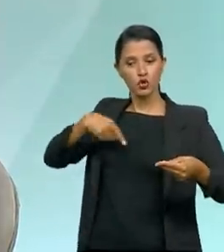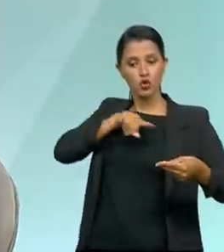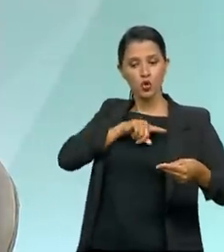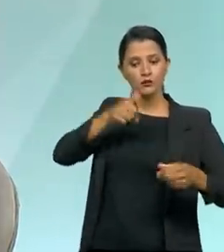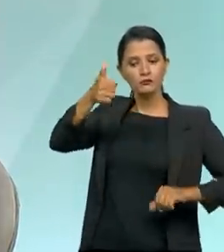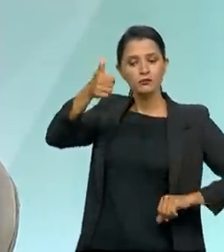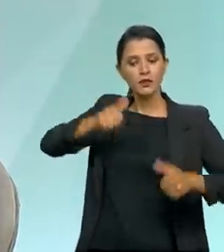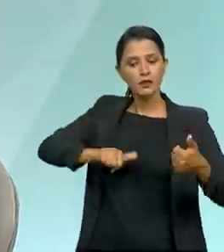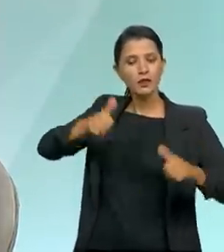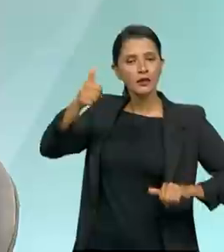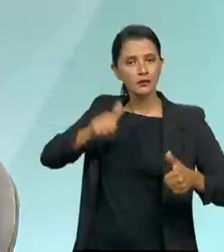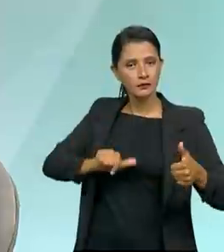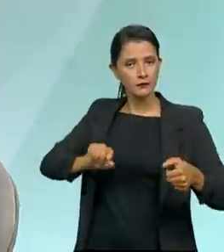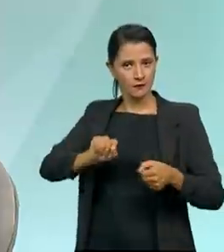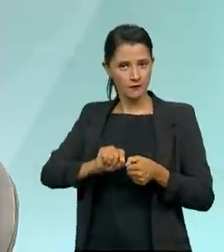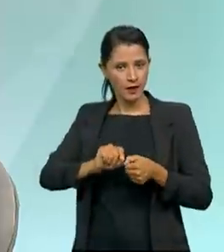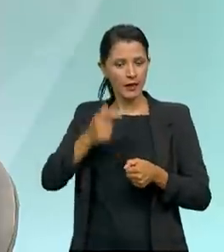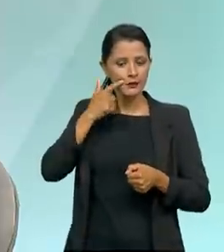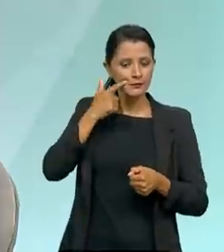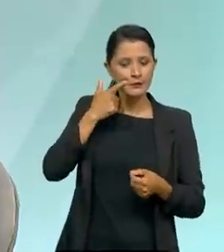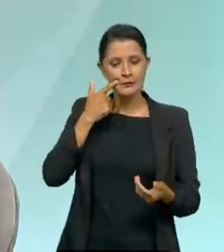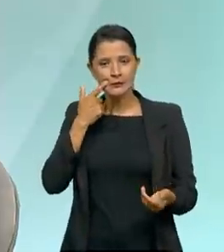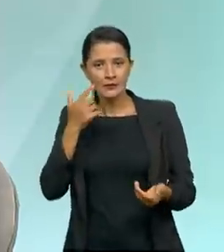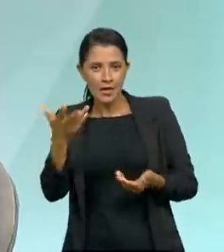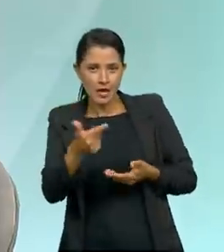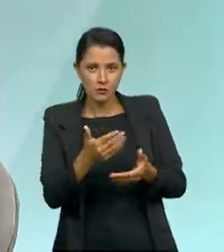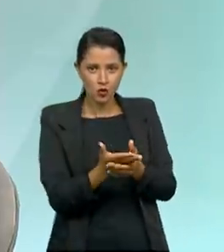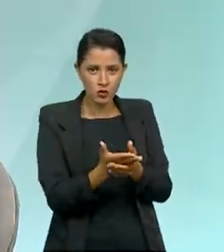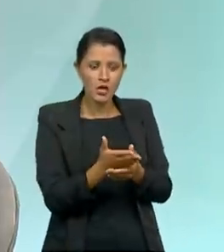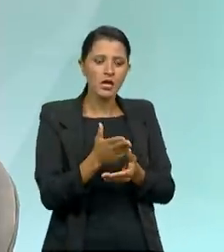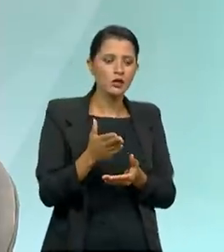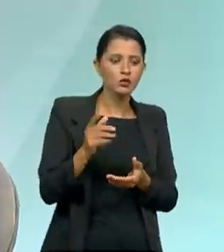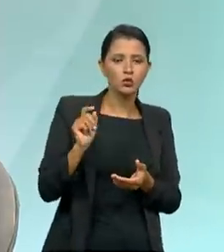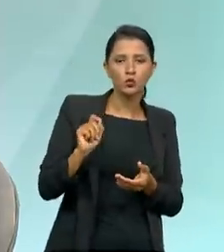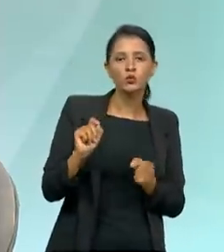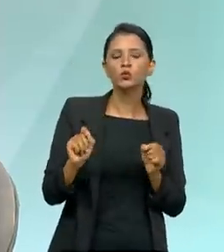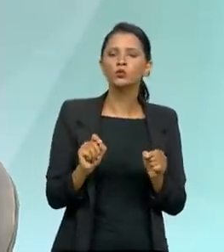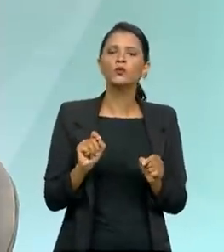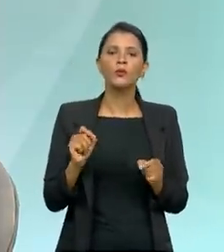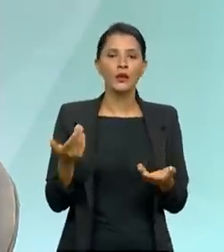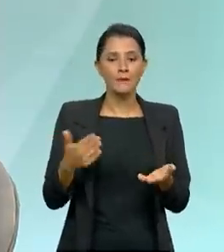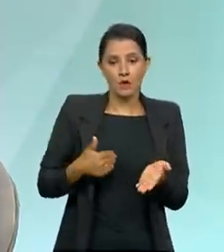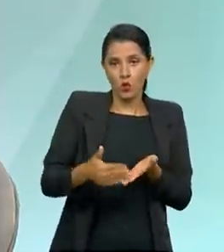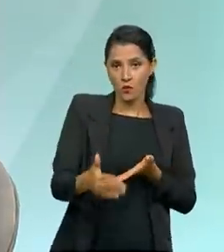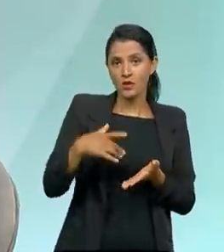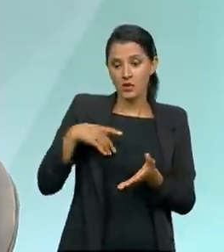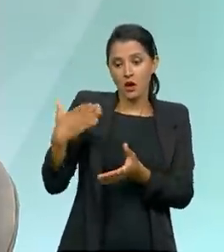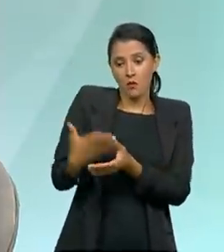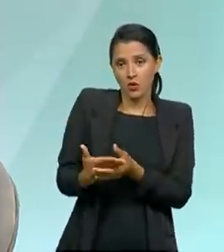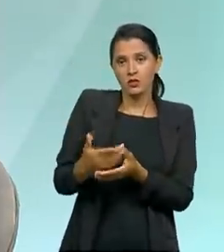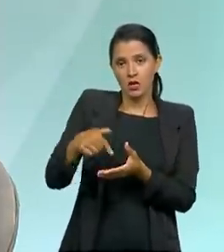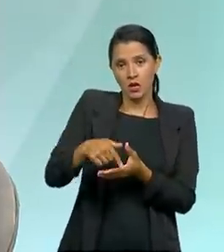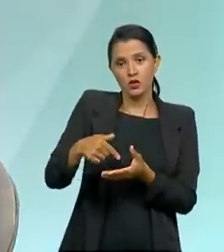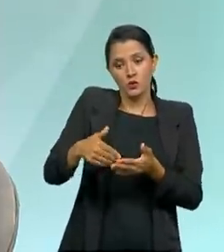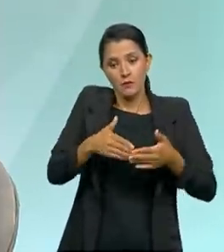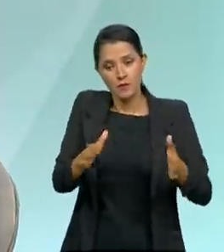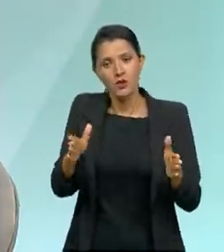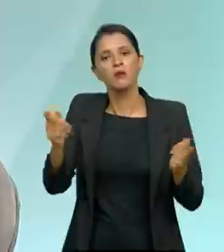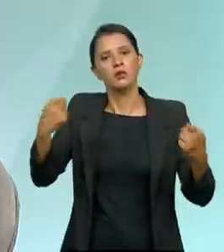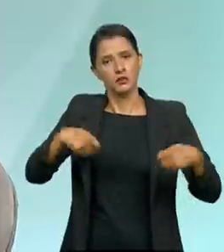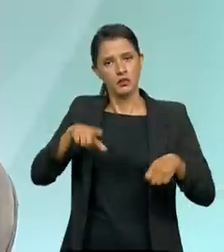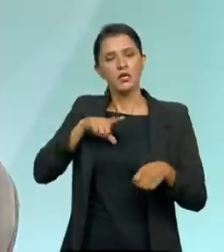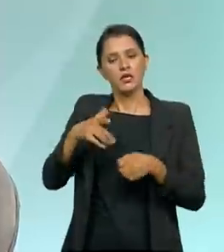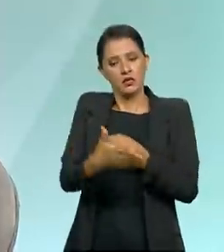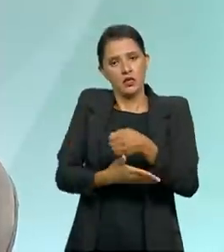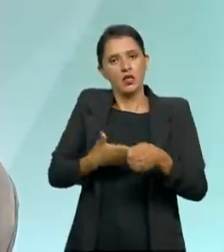análise de viabilidade desse processo. Ou seja, para iniciar um processo, eu tenho que ter indícios mínimos de autoria